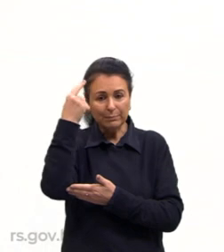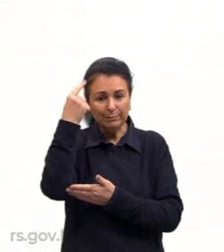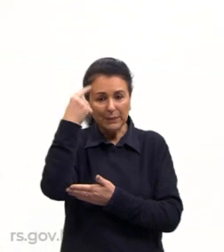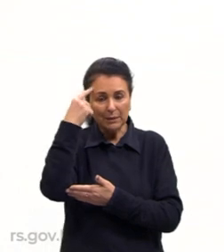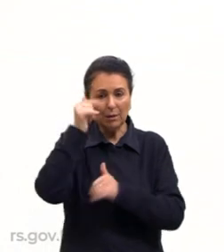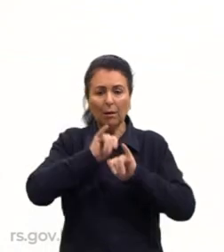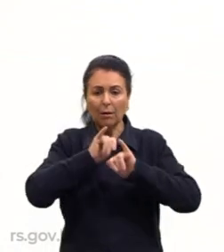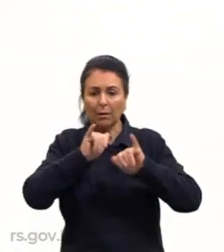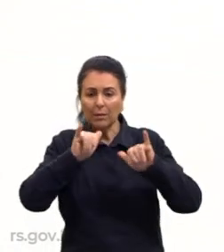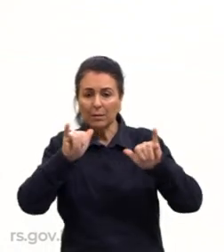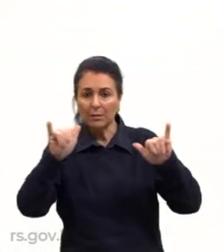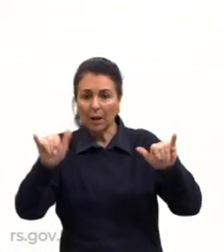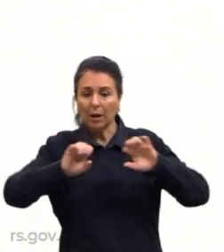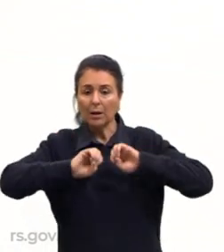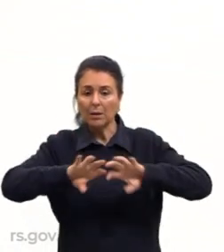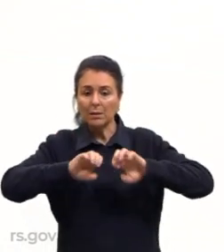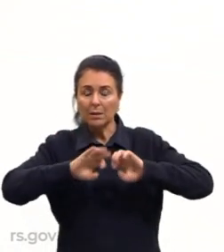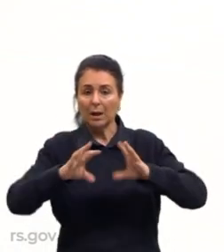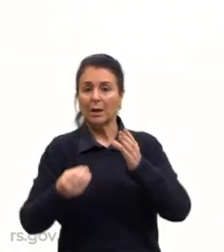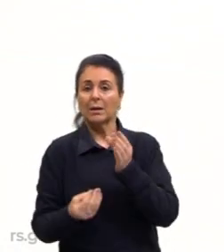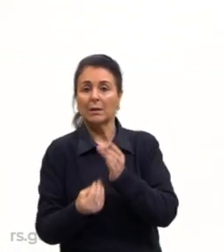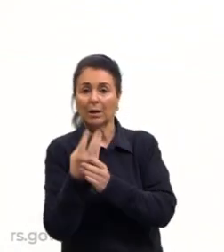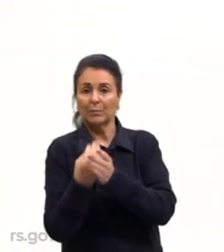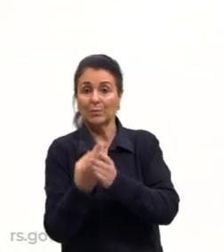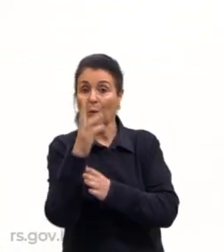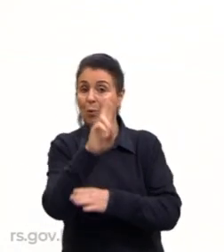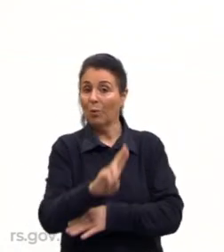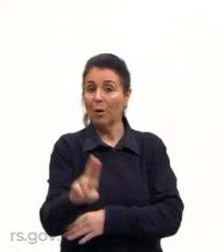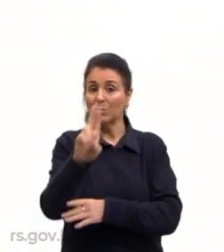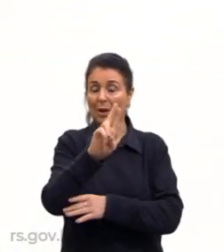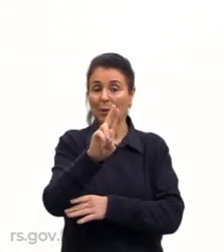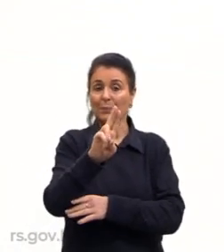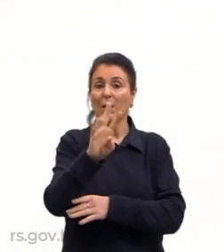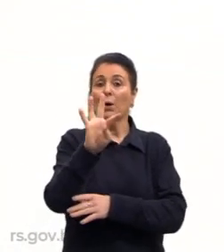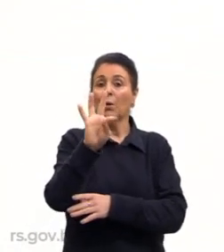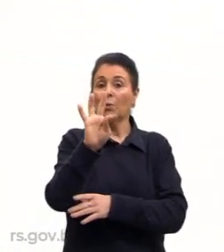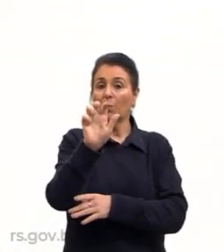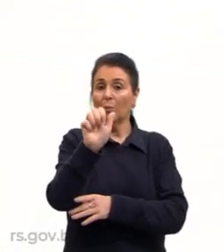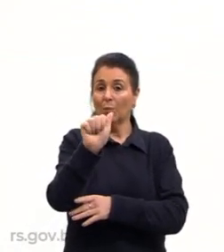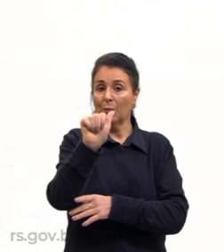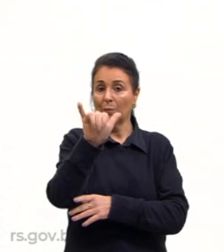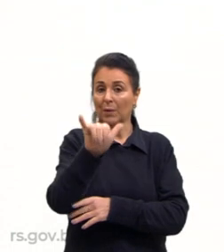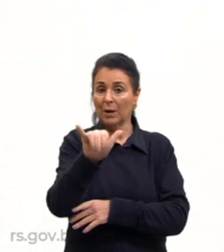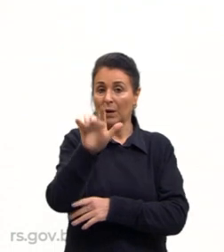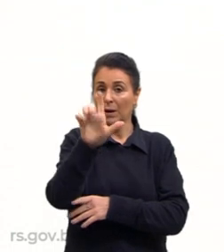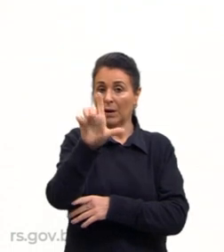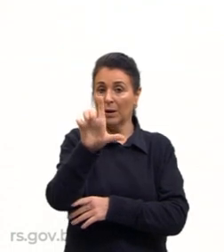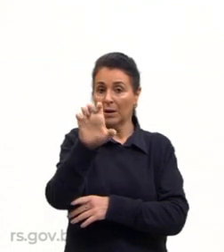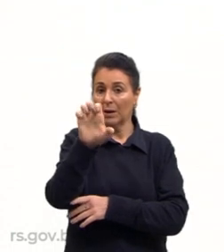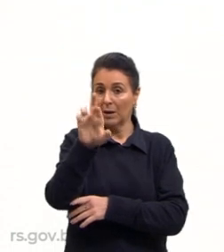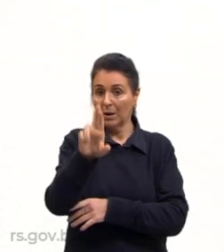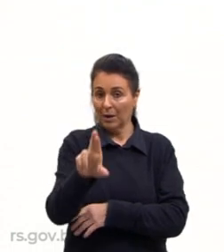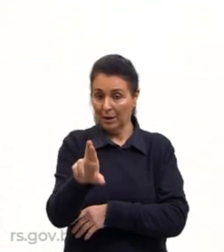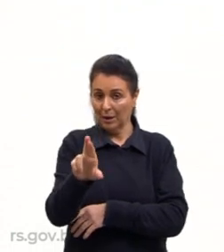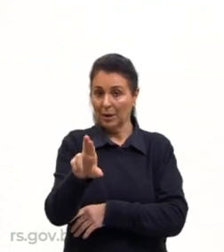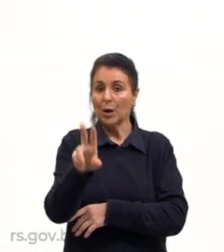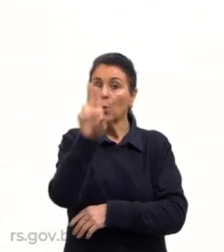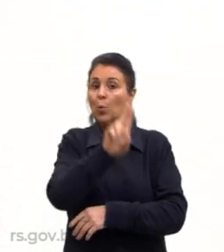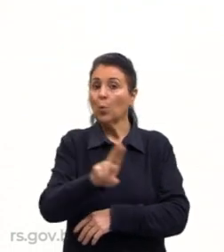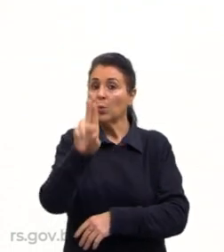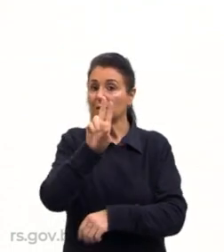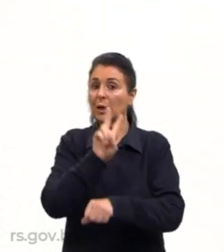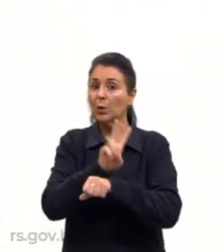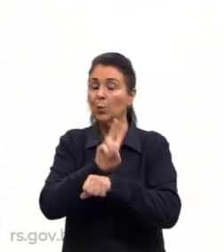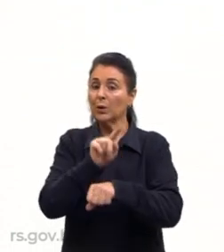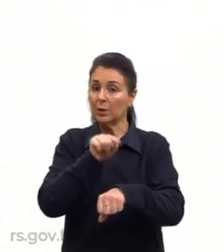questões aí na produção, tá? Então, lembra, Taylor pensa, otimiza o tempo, e o FOR otimiza a produção